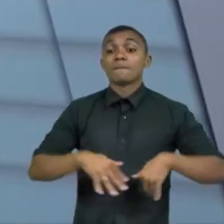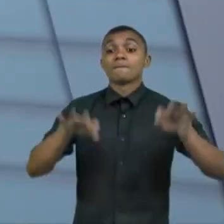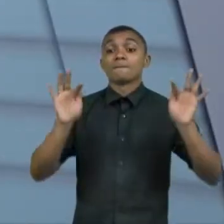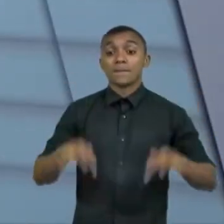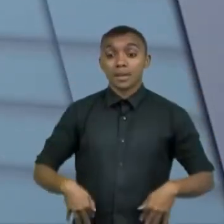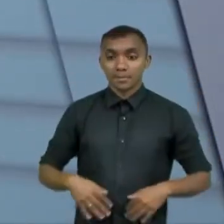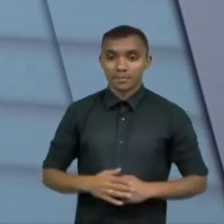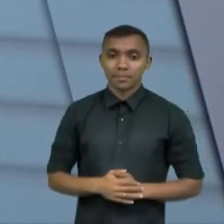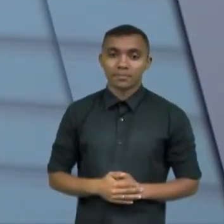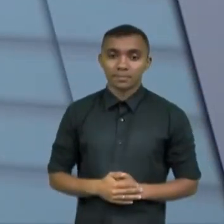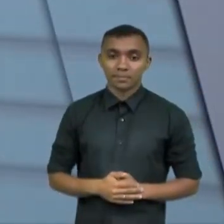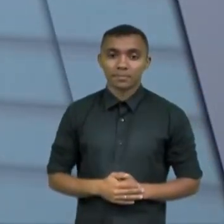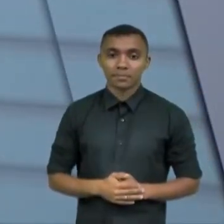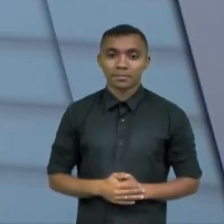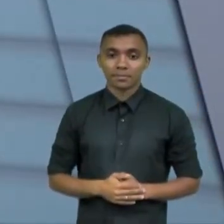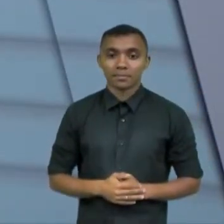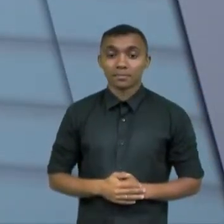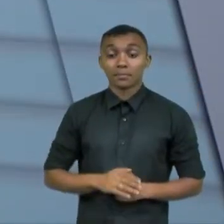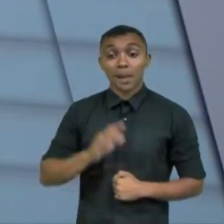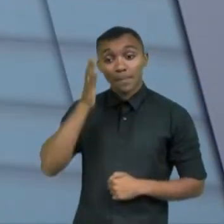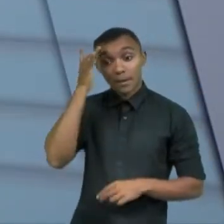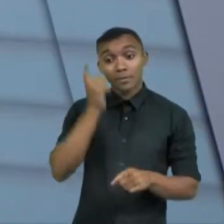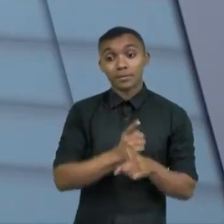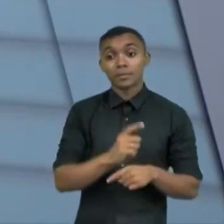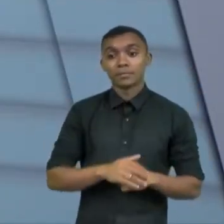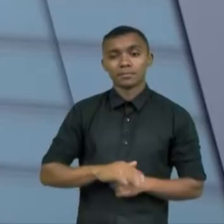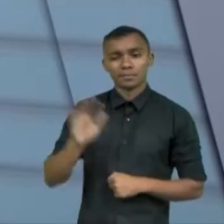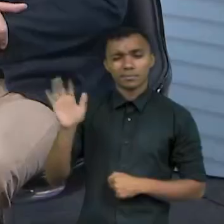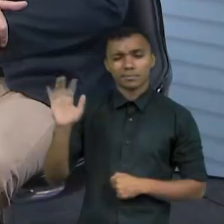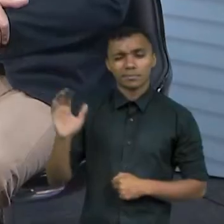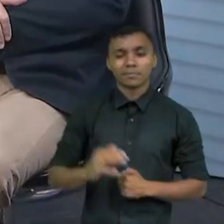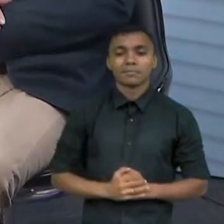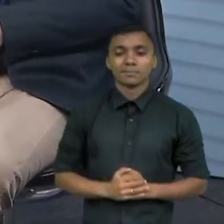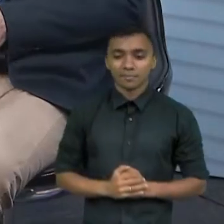por aqui a gente volta amanhã até lá